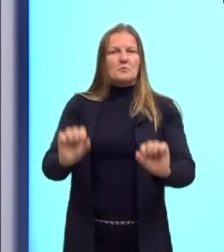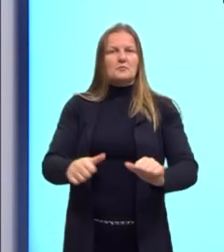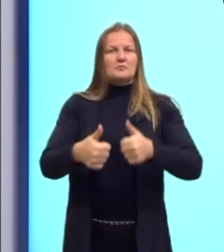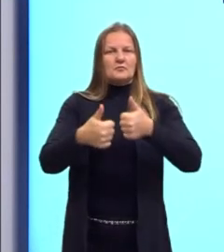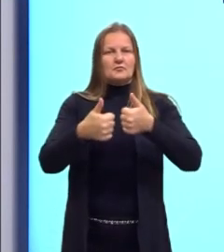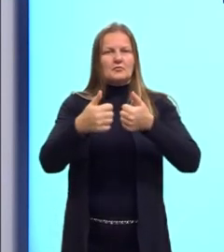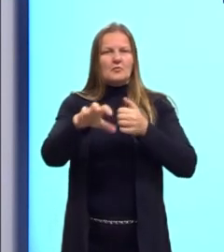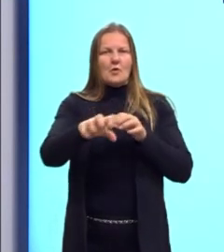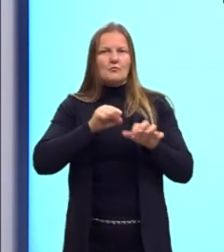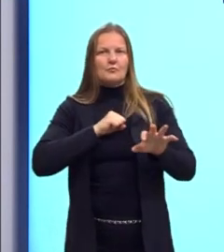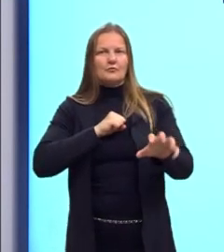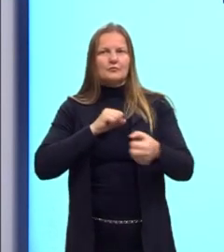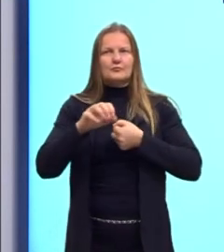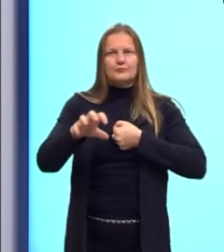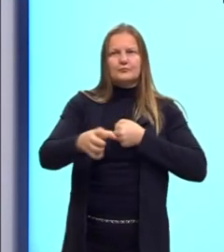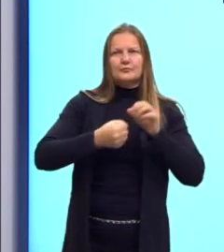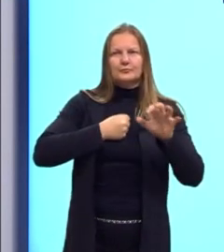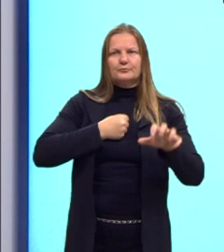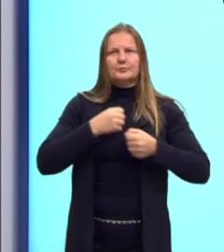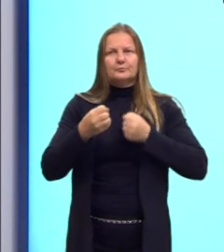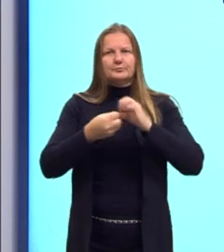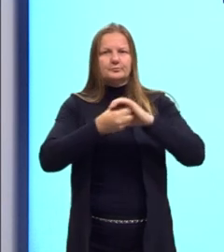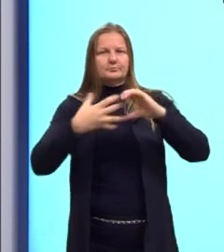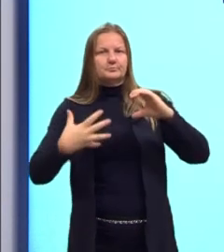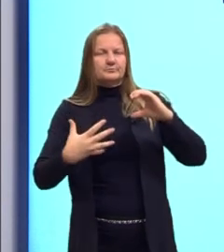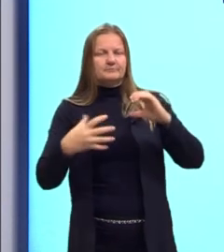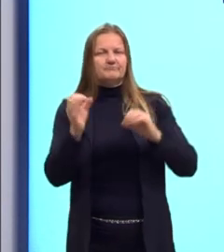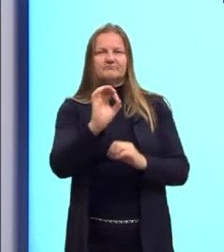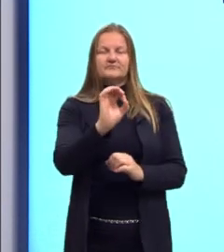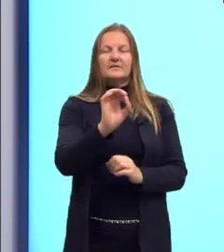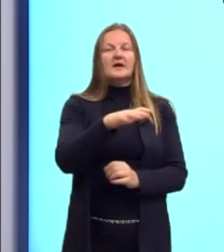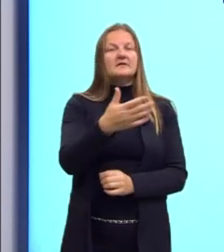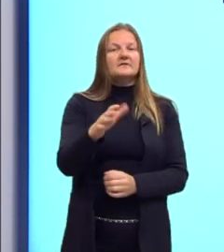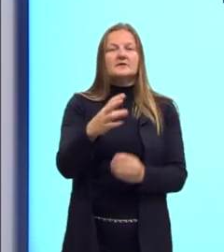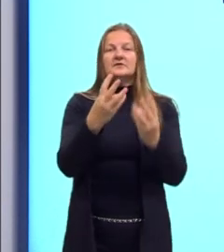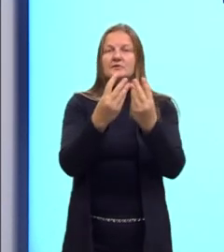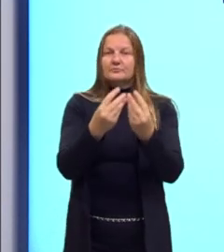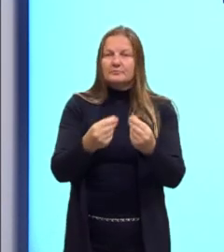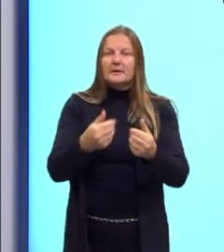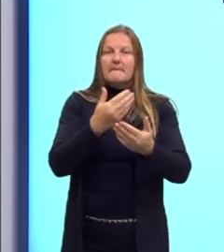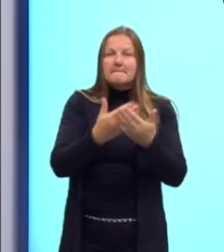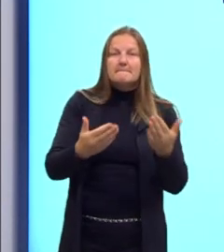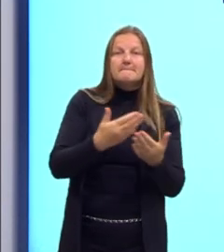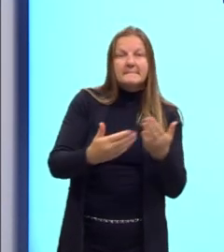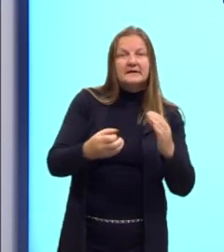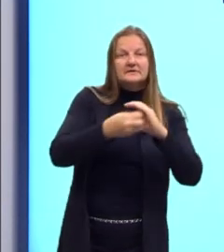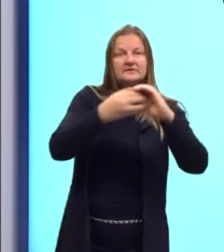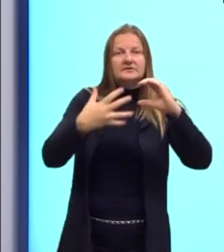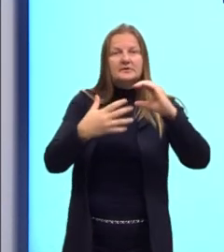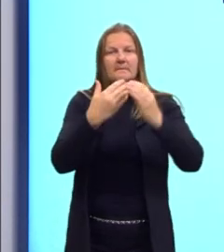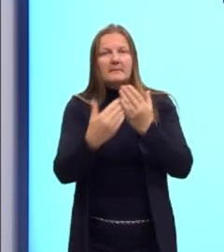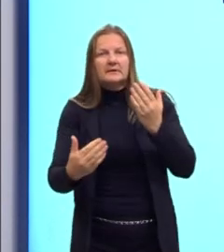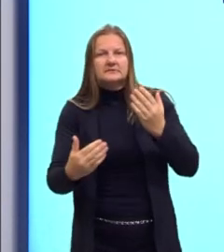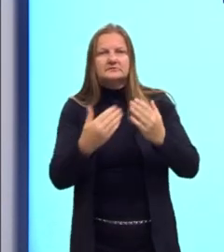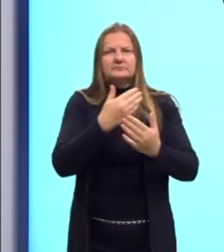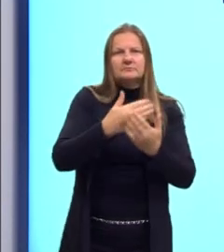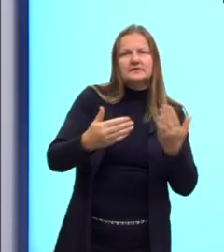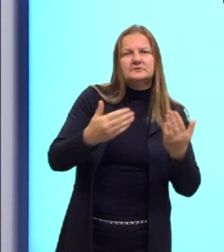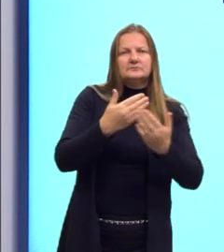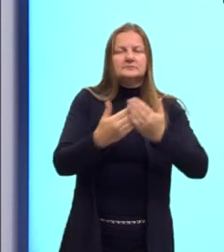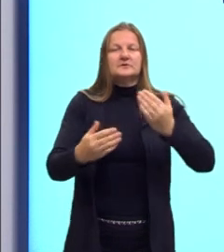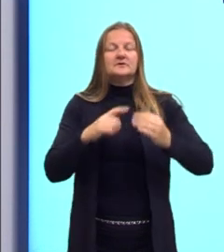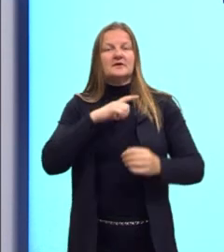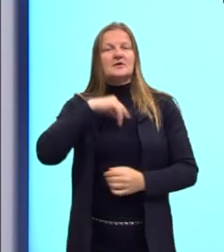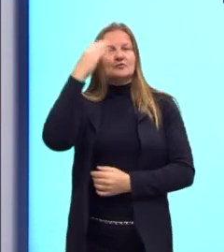adquirindo características. Muitas vezes, esse indivíduo perde características e ele tem